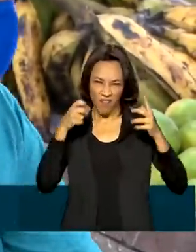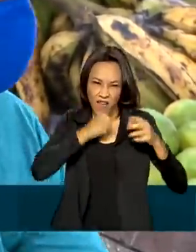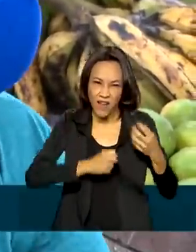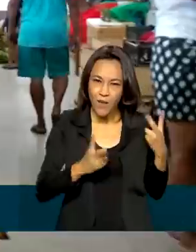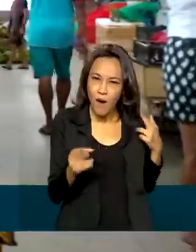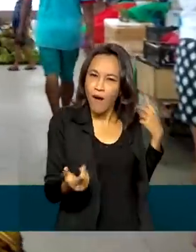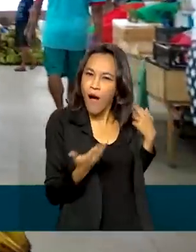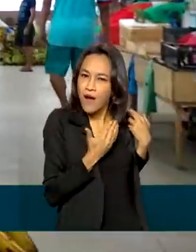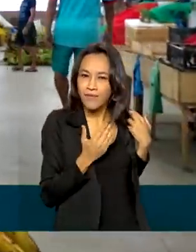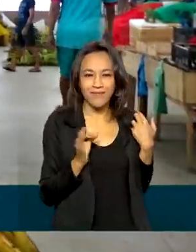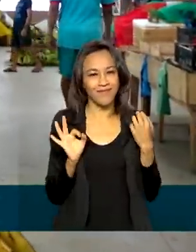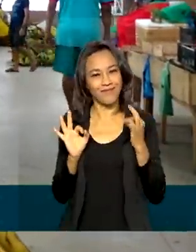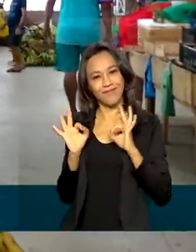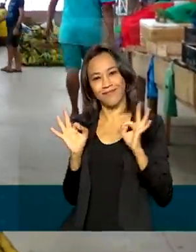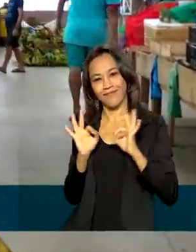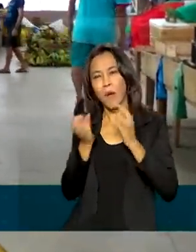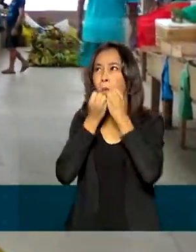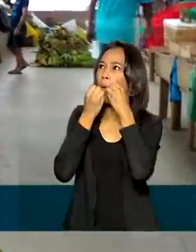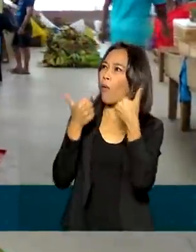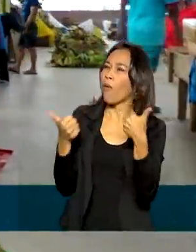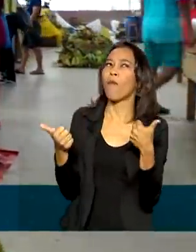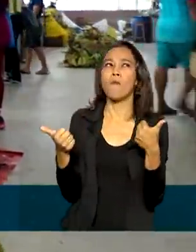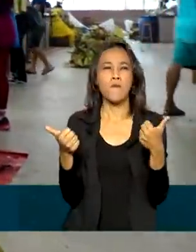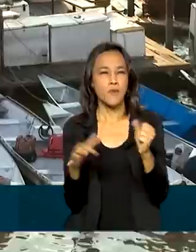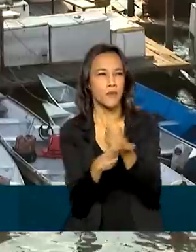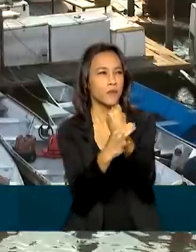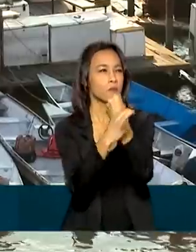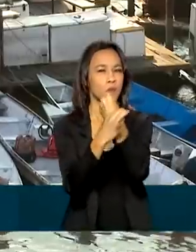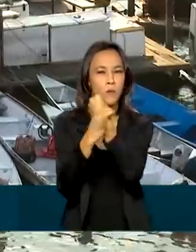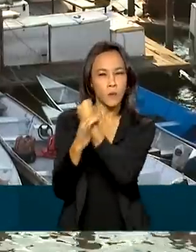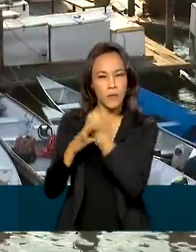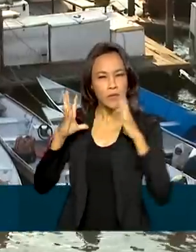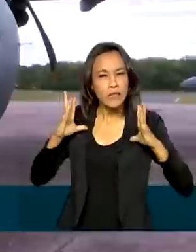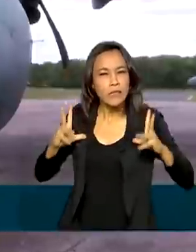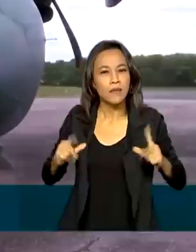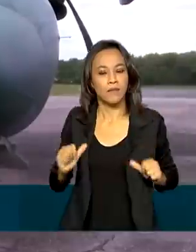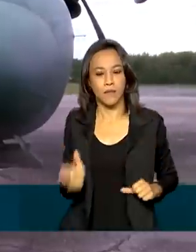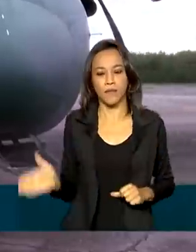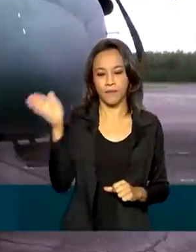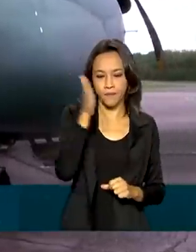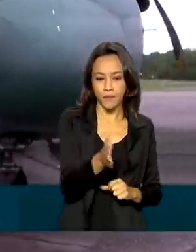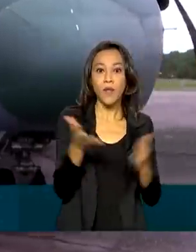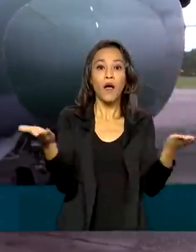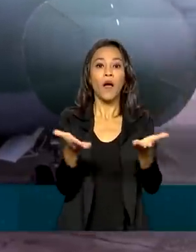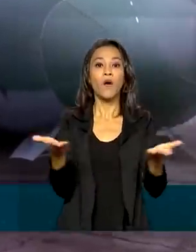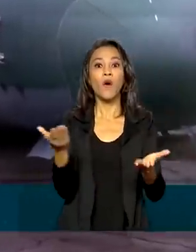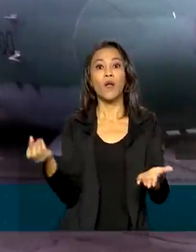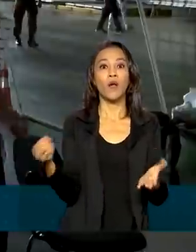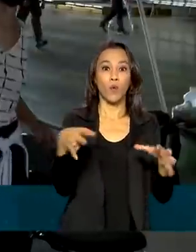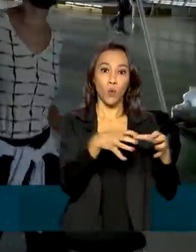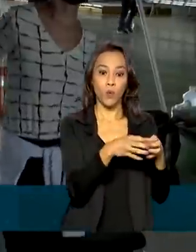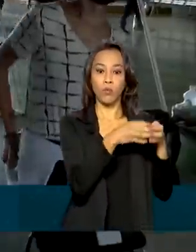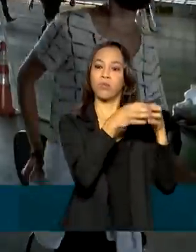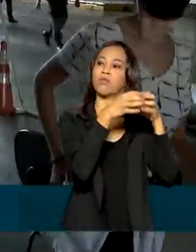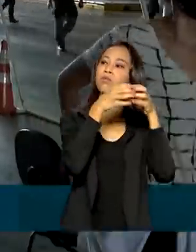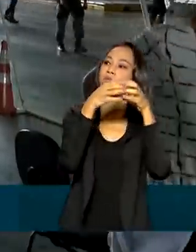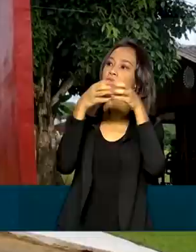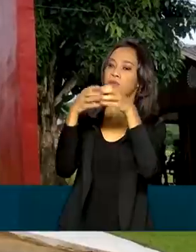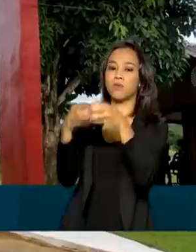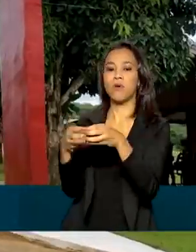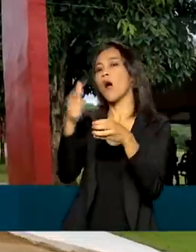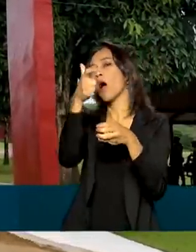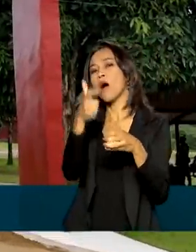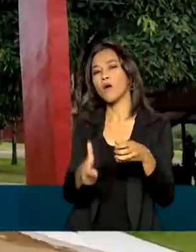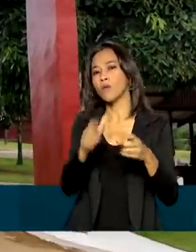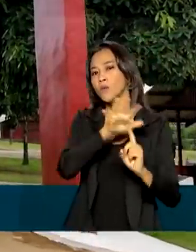Essa aqui é muito boa, ela está bem segura, mais limpa. Novo dia, a hora de seguir para um novo destino. Dessa vez,